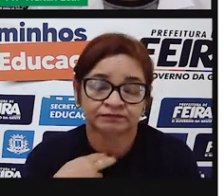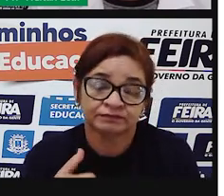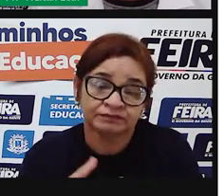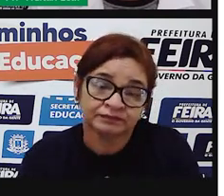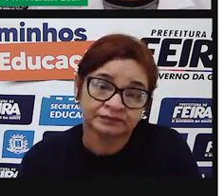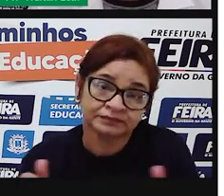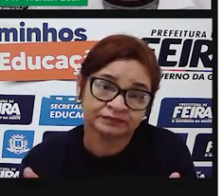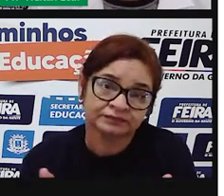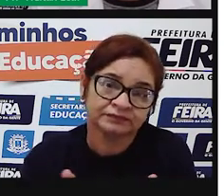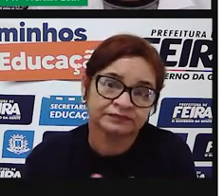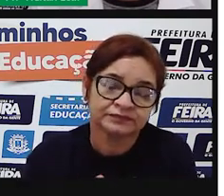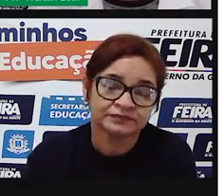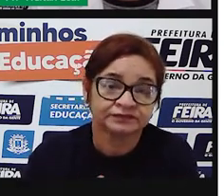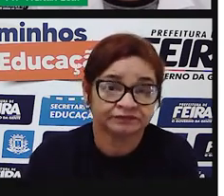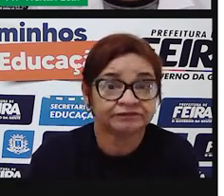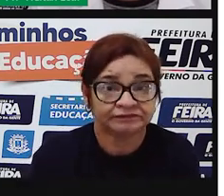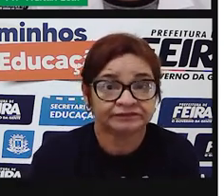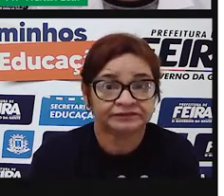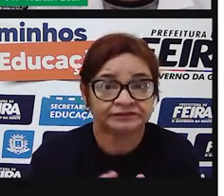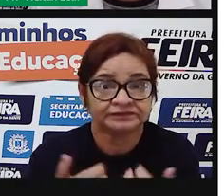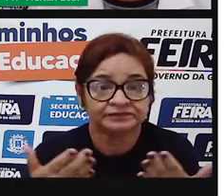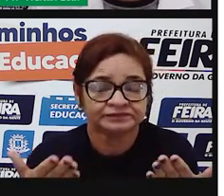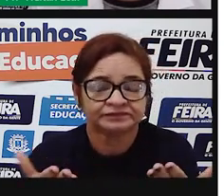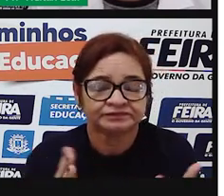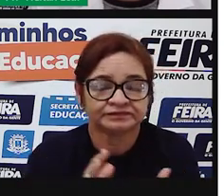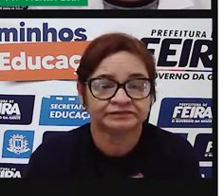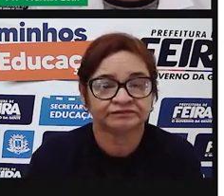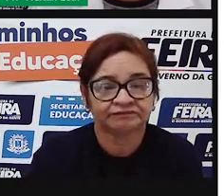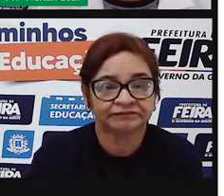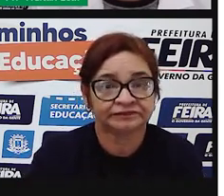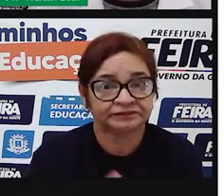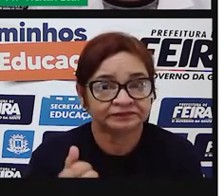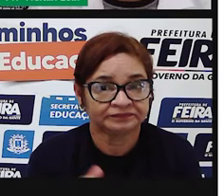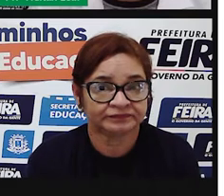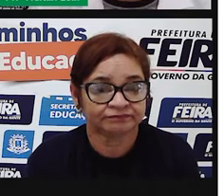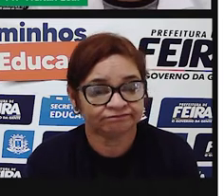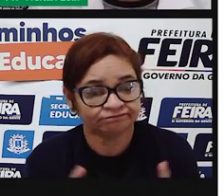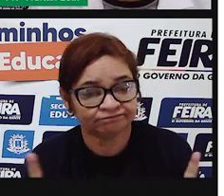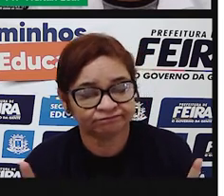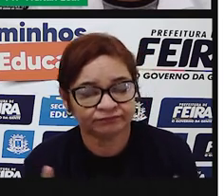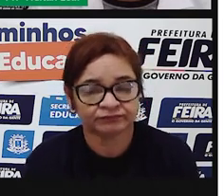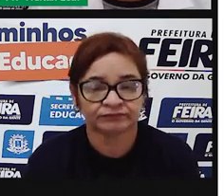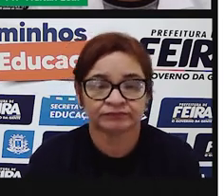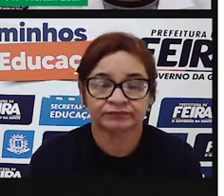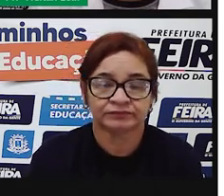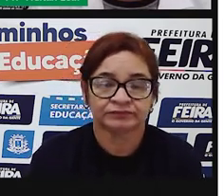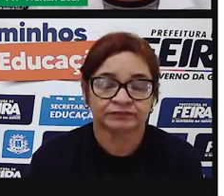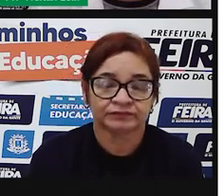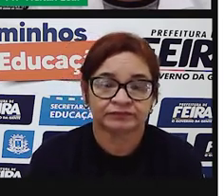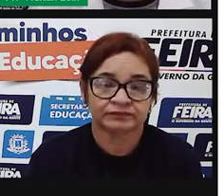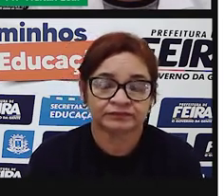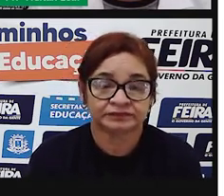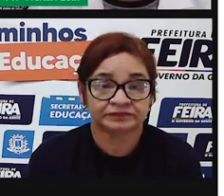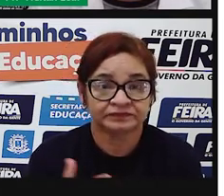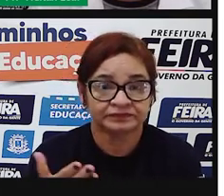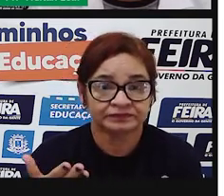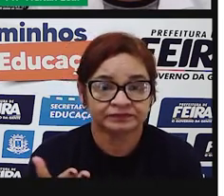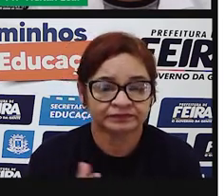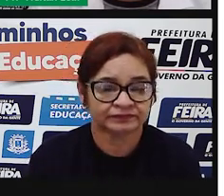fase de pandemia que estamos passando hoje. Então,